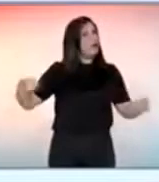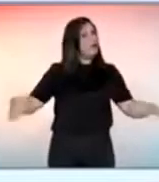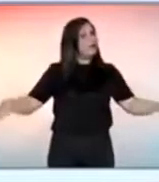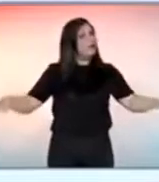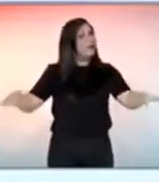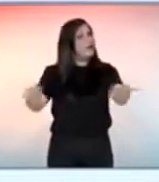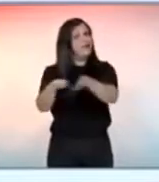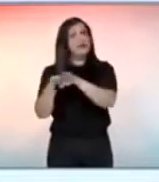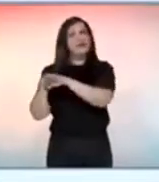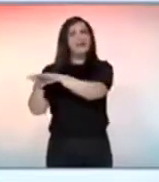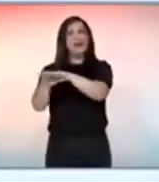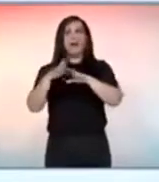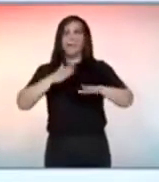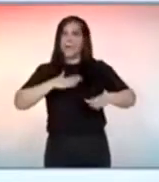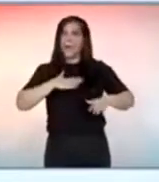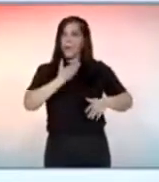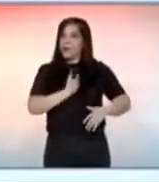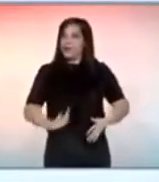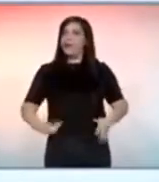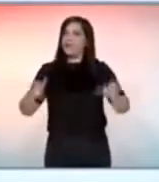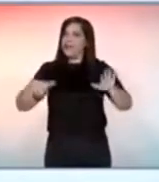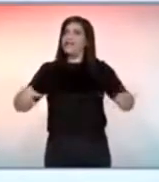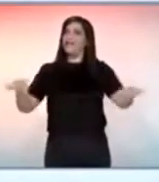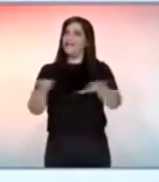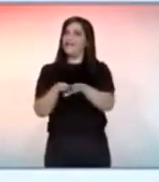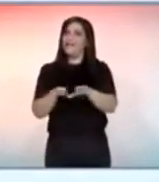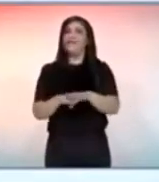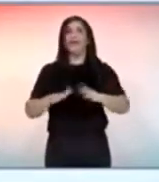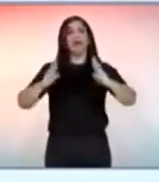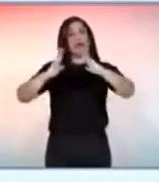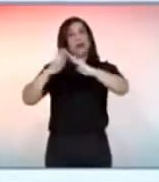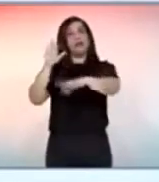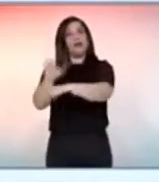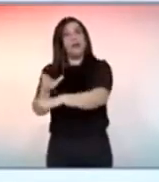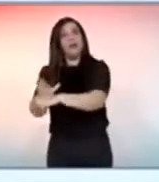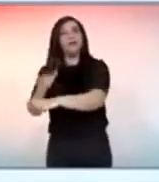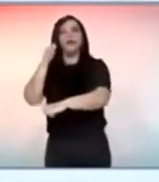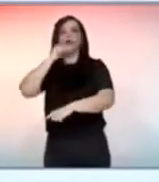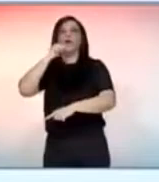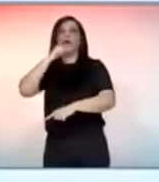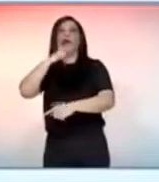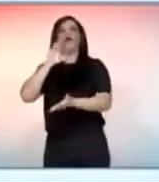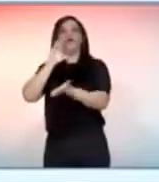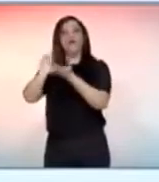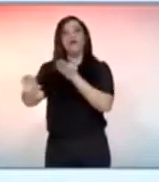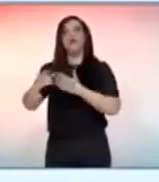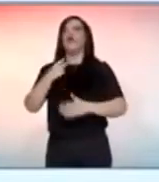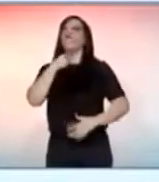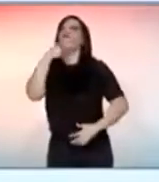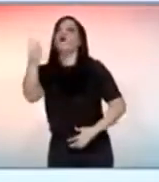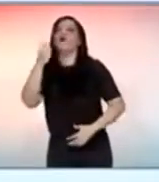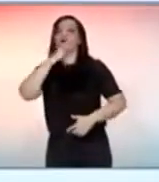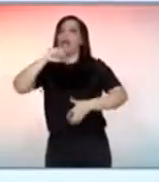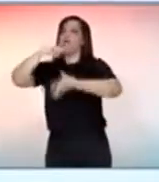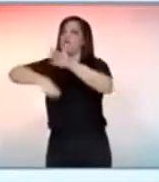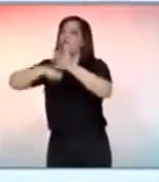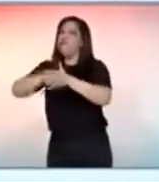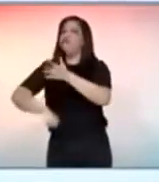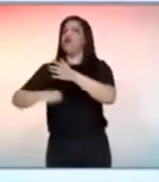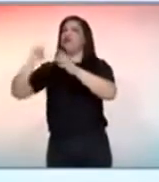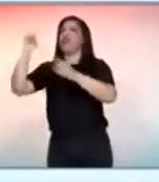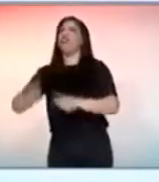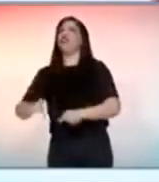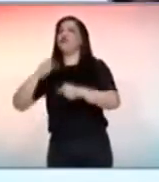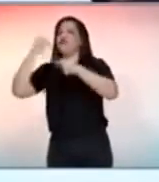tão antiga e ultrapassada. E nós vamos ter, evidentemente, a casa de proteção às mulheres, nós vamos investir para que essas mulheres tenham voz, tenham vez. E o